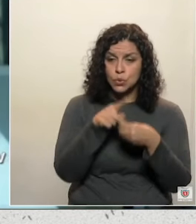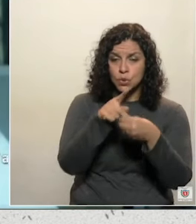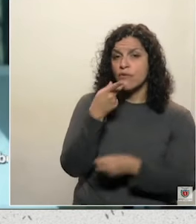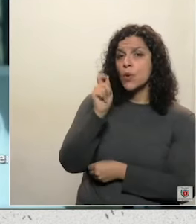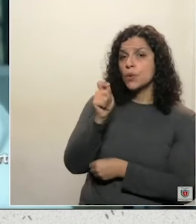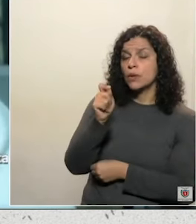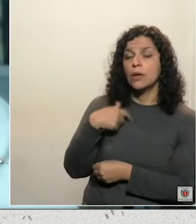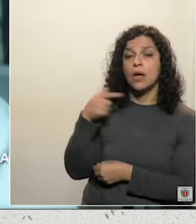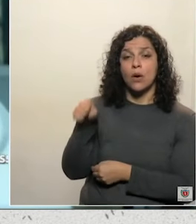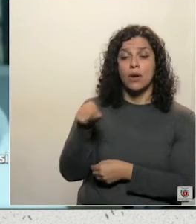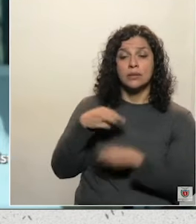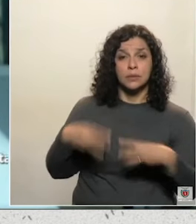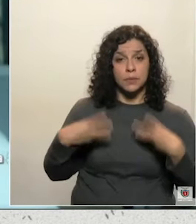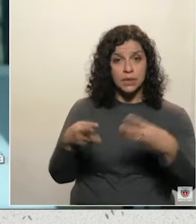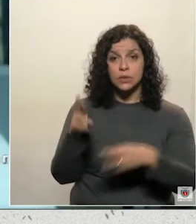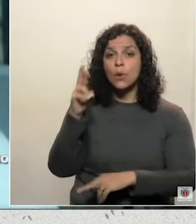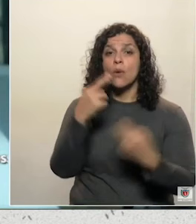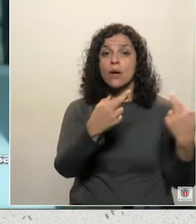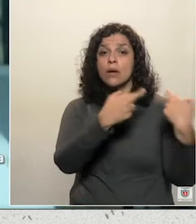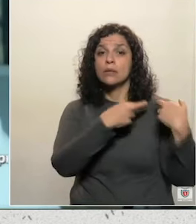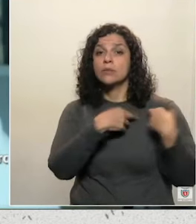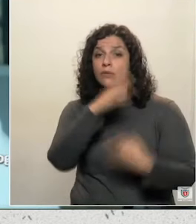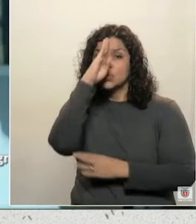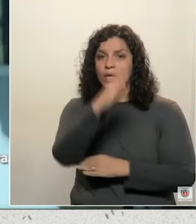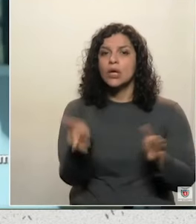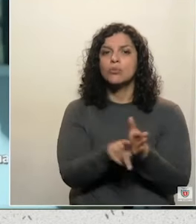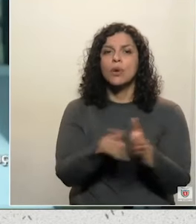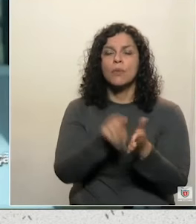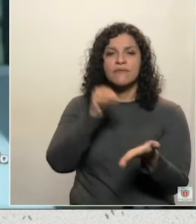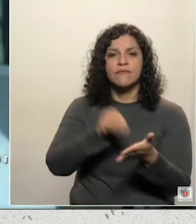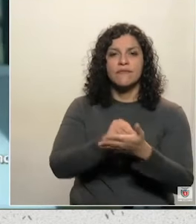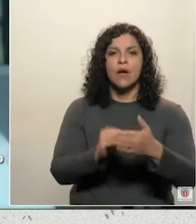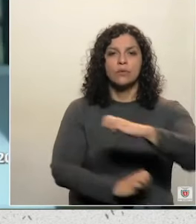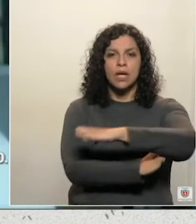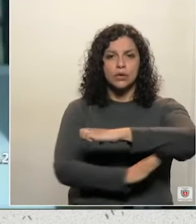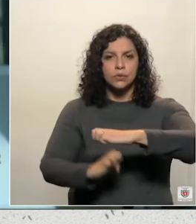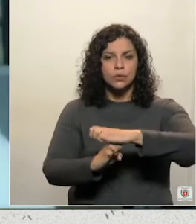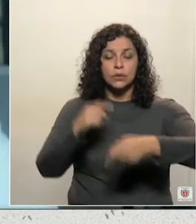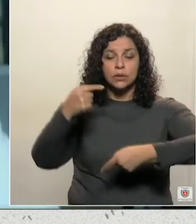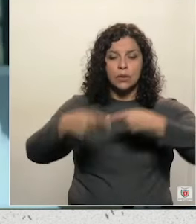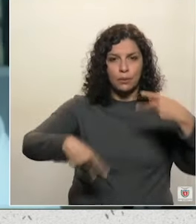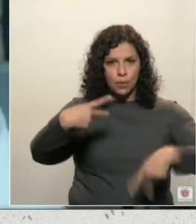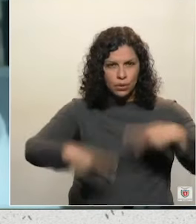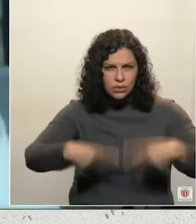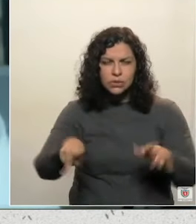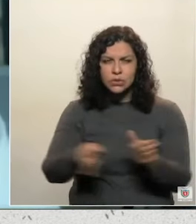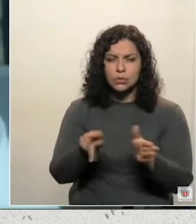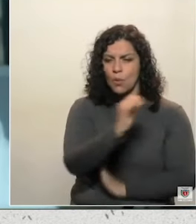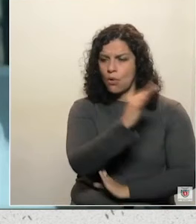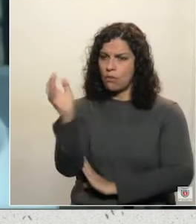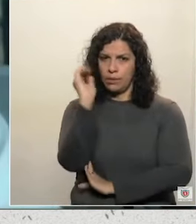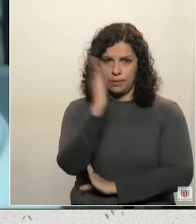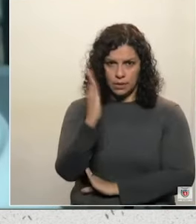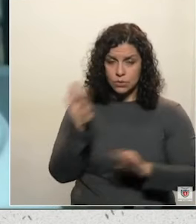afirmam que este ministro é o responsável direto pela desestruturação da política ambiental brasileira, com